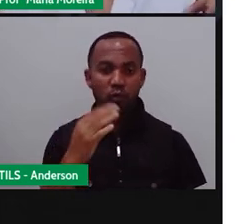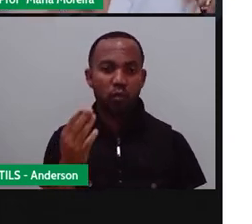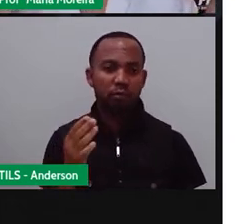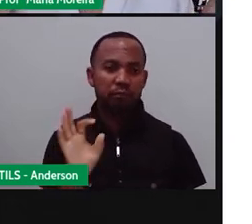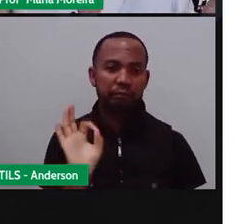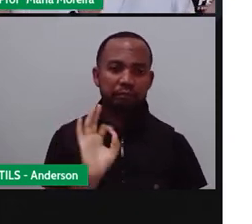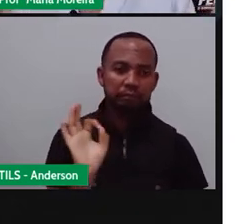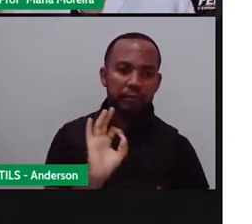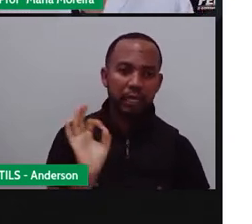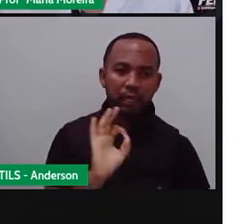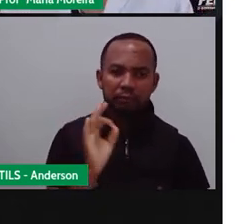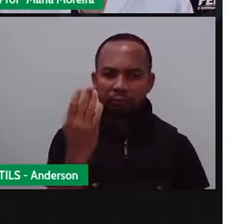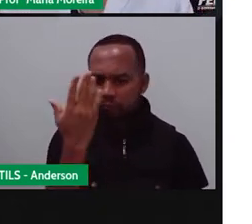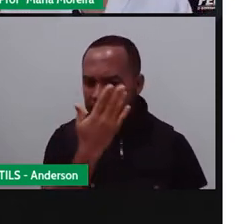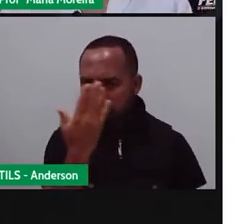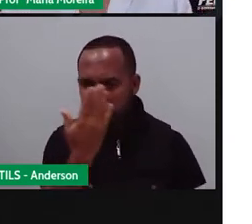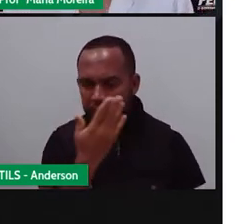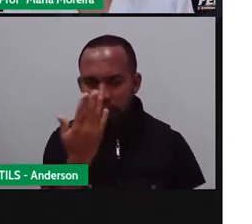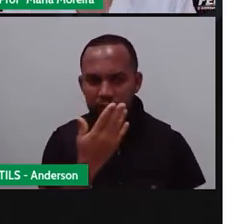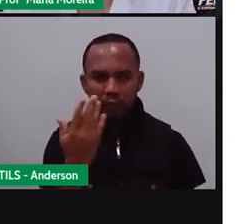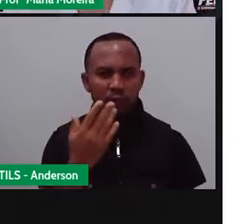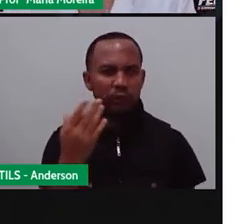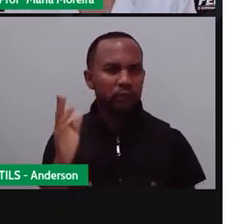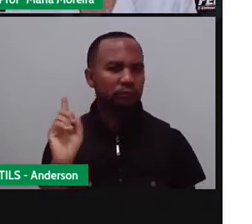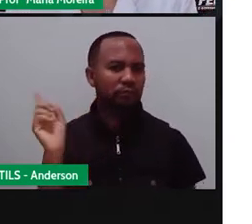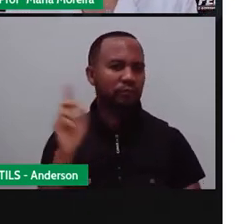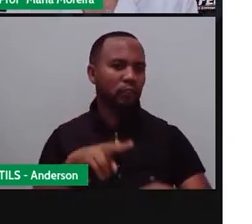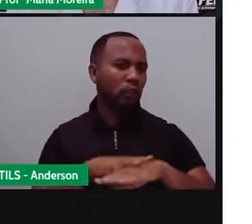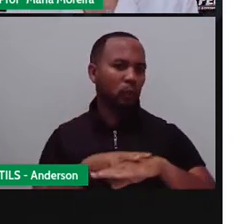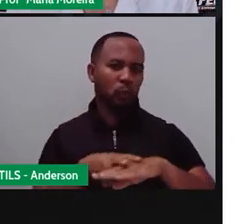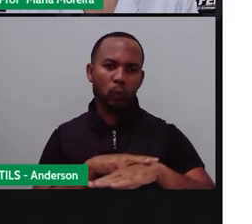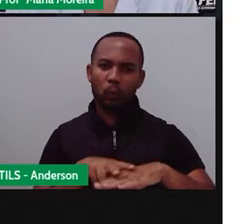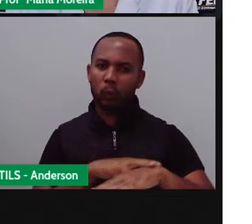neutra. É um nude. Você já ouviu falar sobre nude, Anderson?